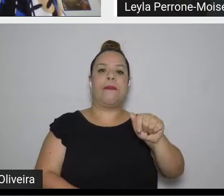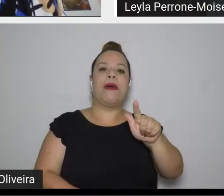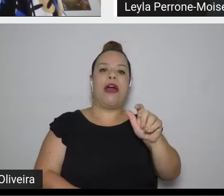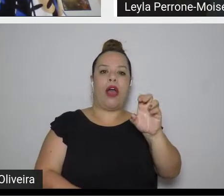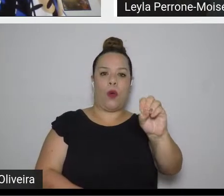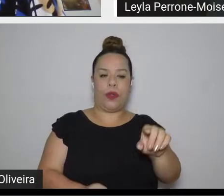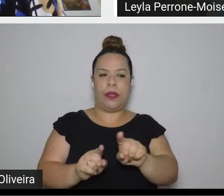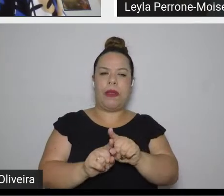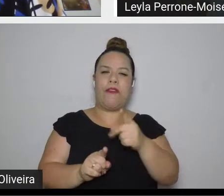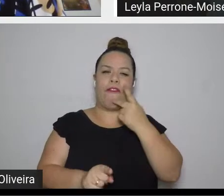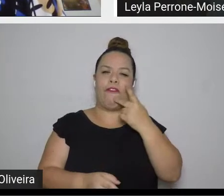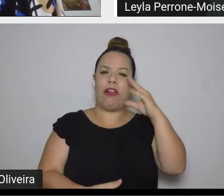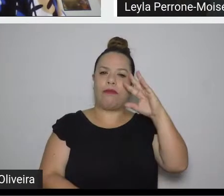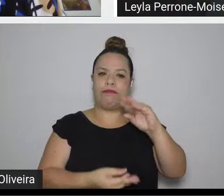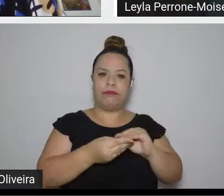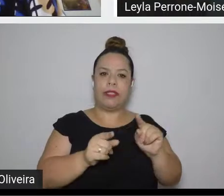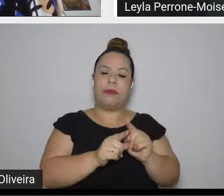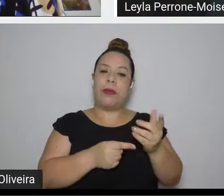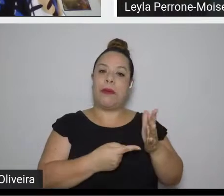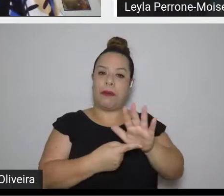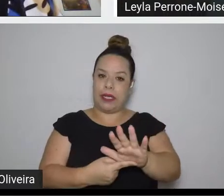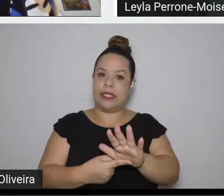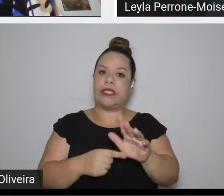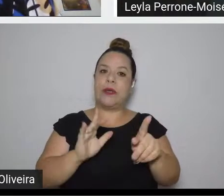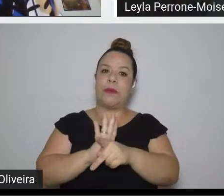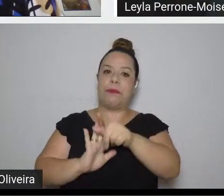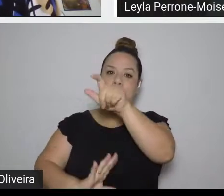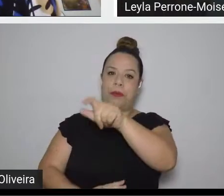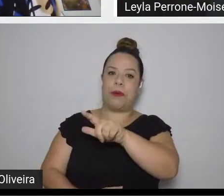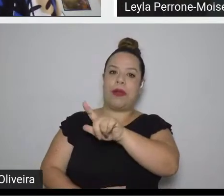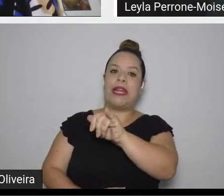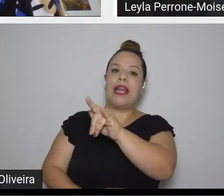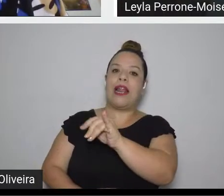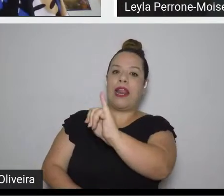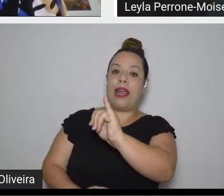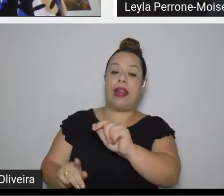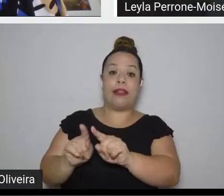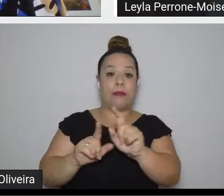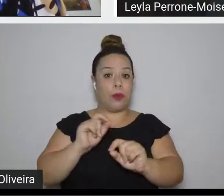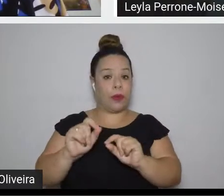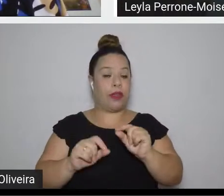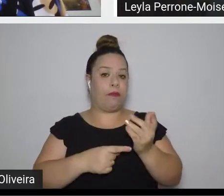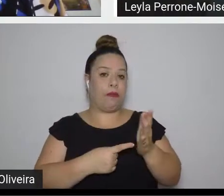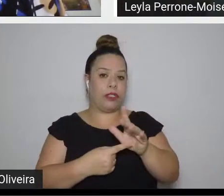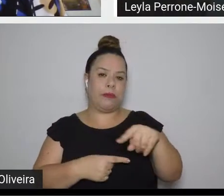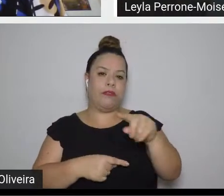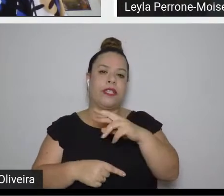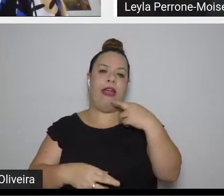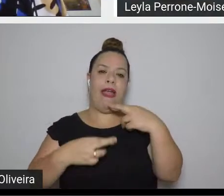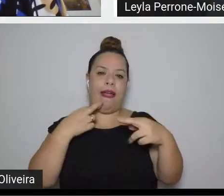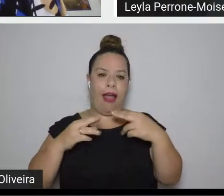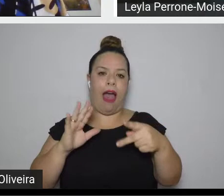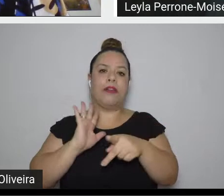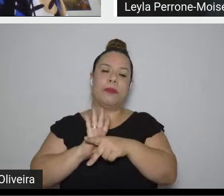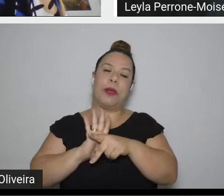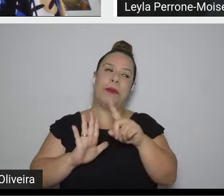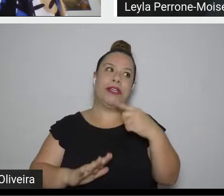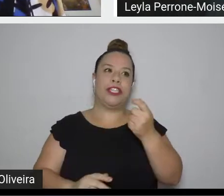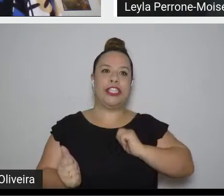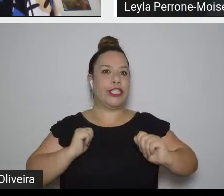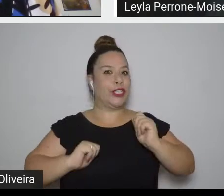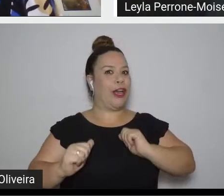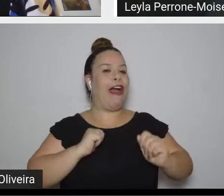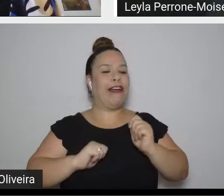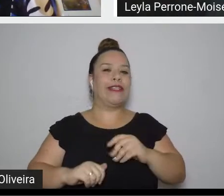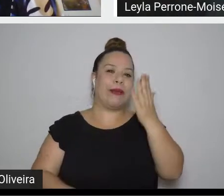uma apresentação da Leila, passar uns recadinhos, porque acho que estamos todos ansiosos, ansiosas